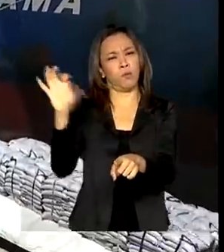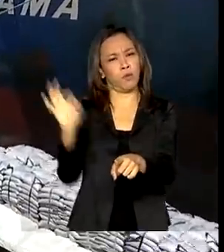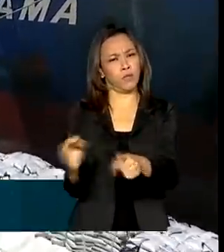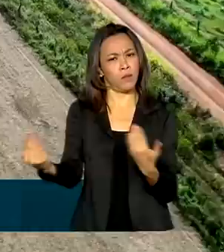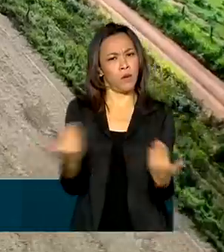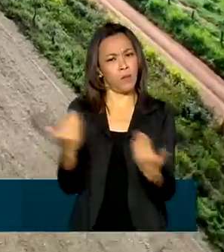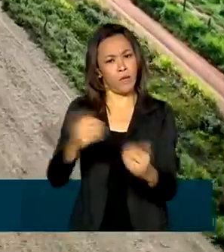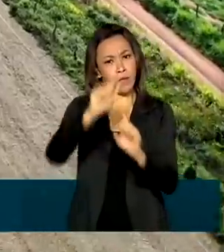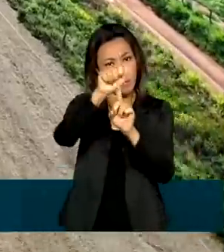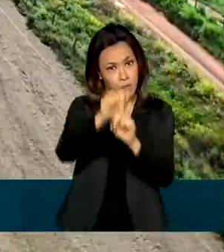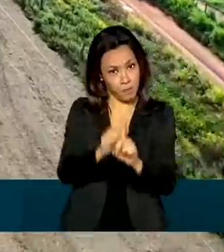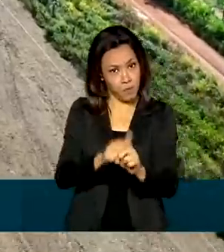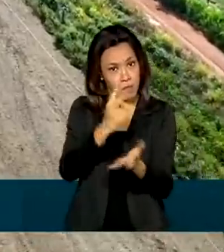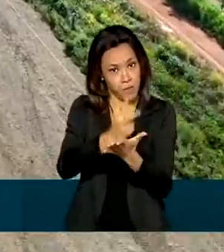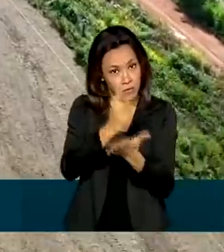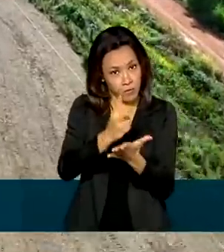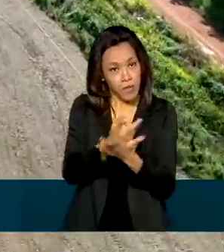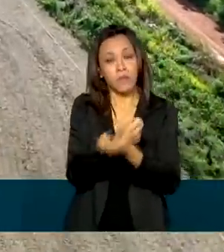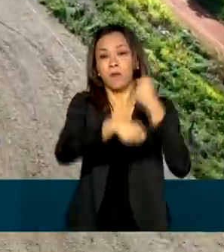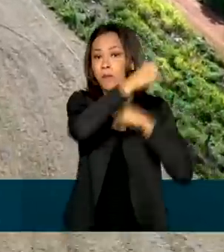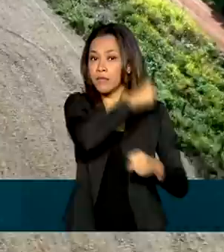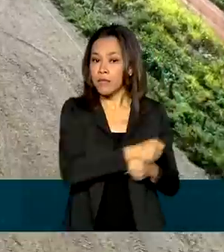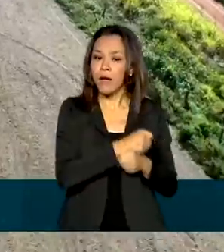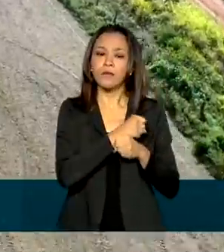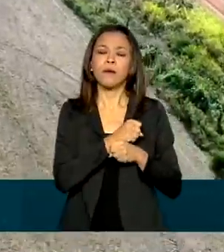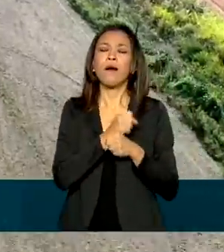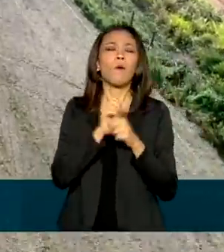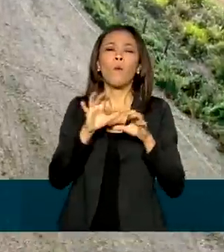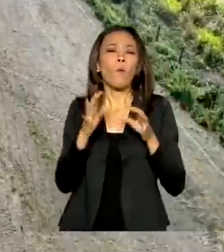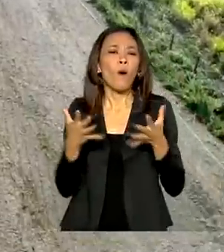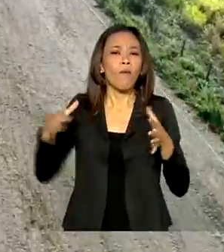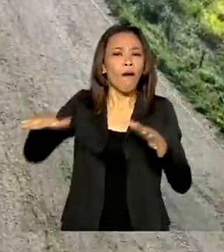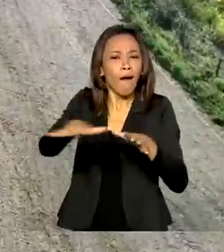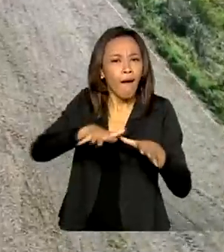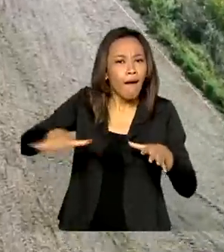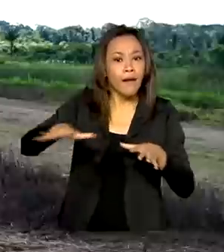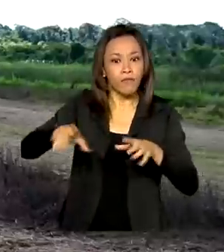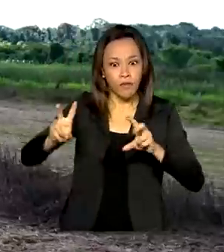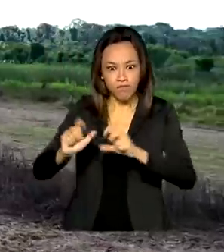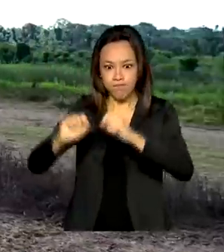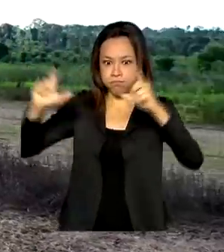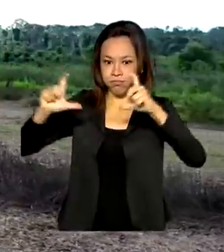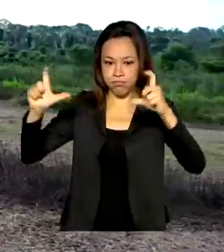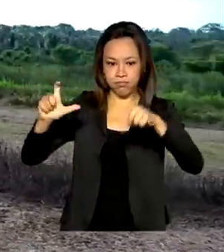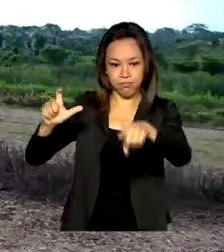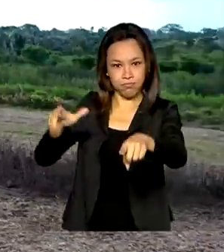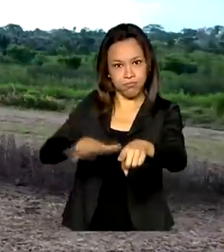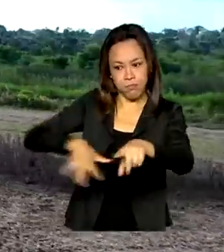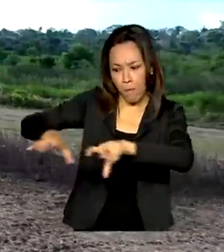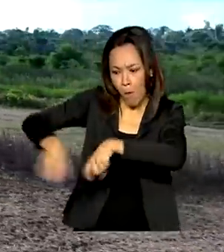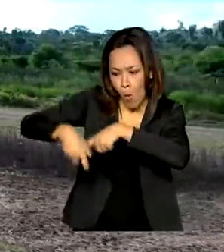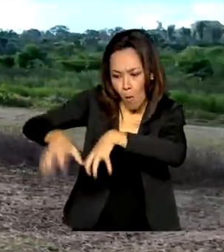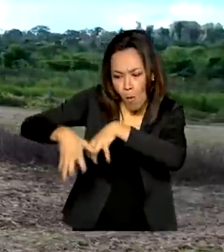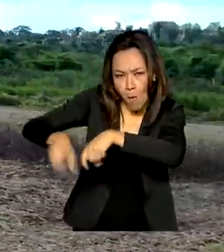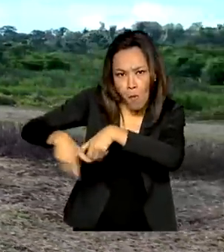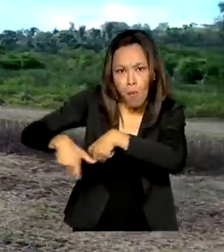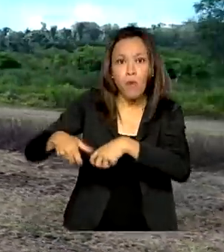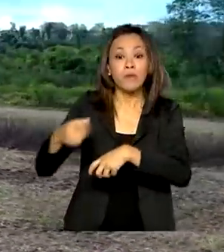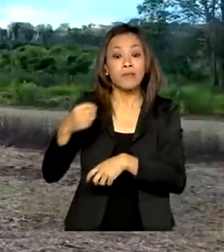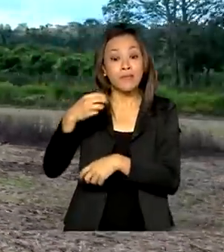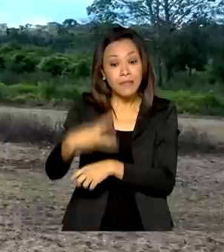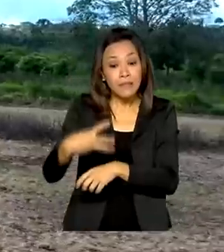ano passado. Entre os setores da economia, a agropecuária foi o destaque, com aumento de 34